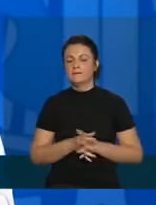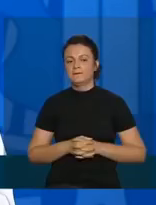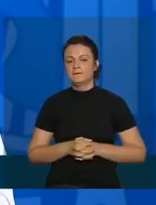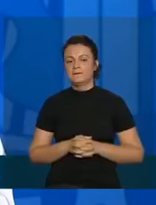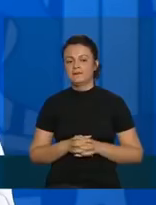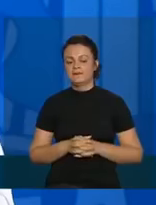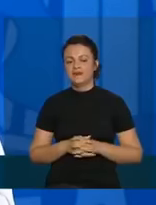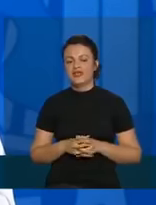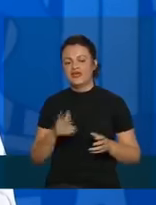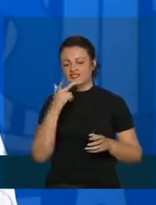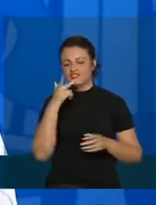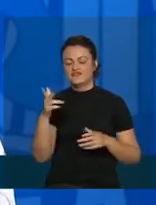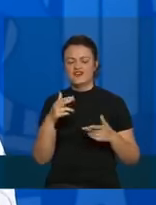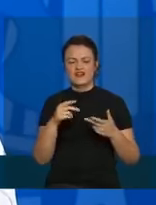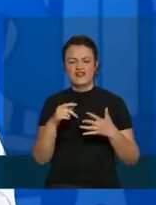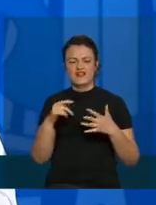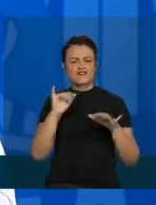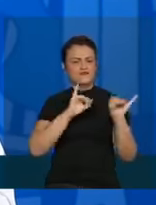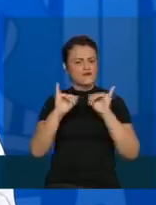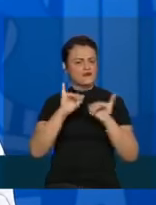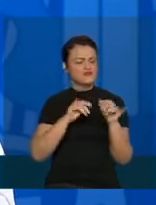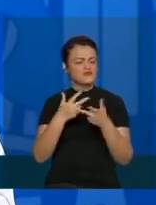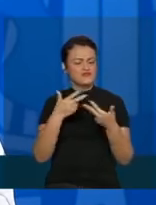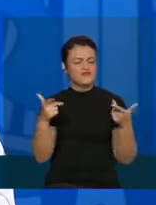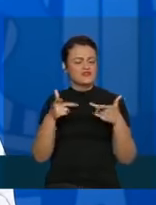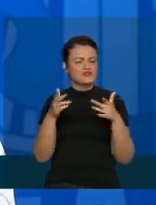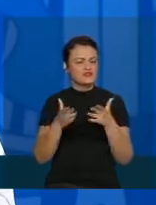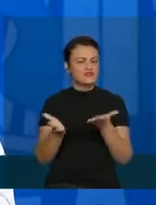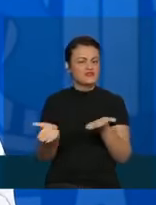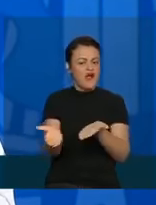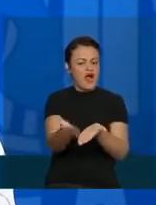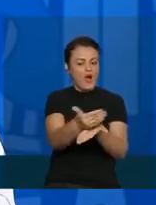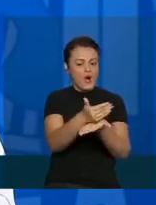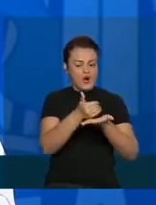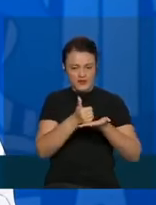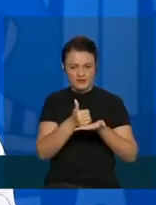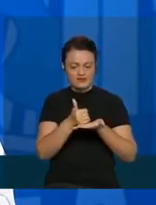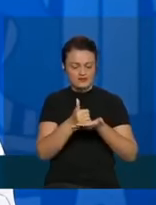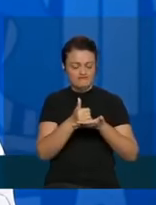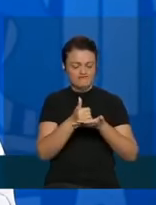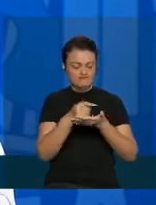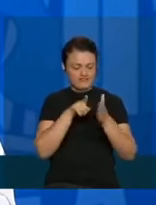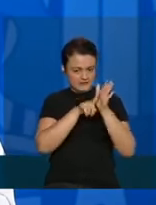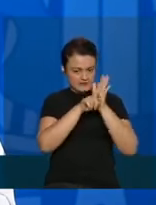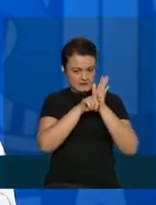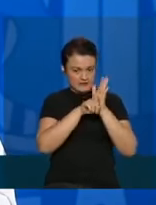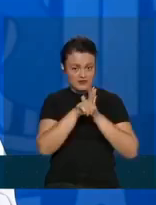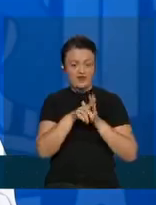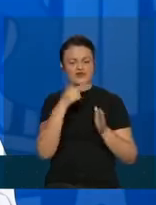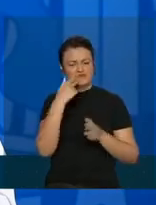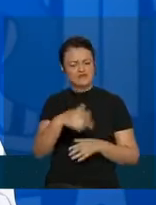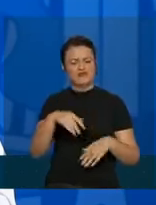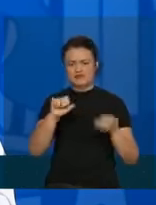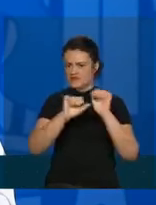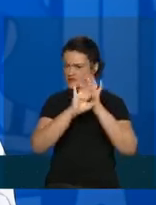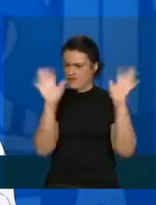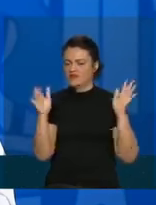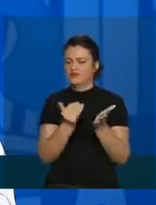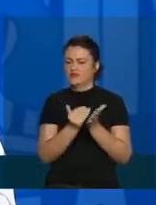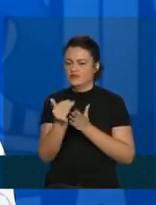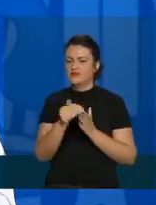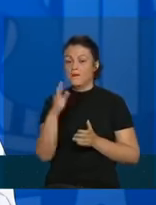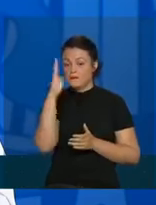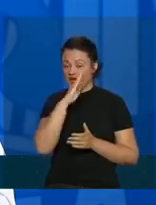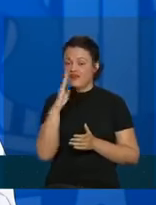A trabalha com uma série de informações que a gente vai agrupando. Nós deixamos muito claro aqui no início que o